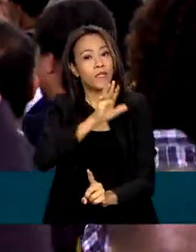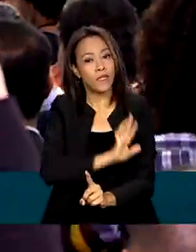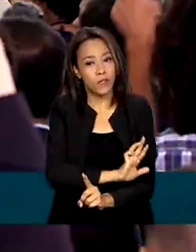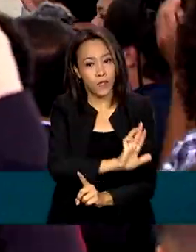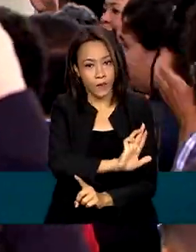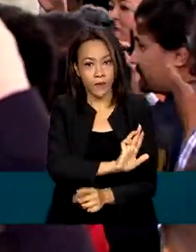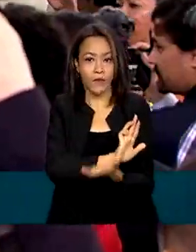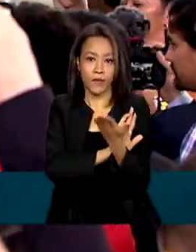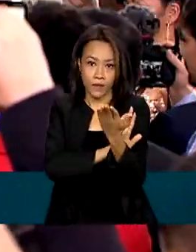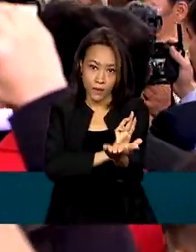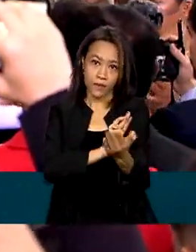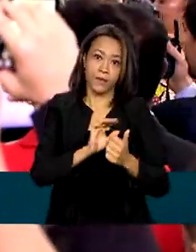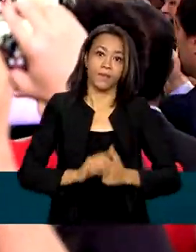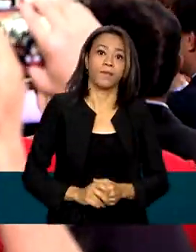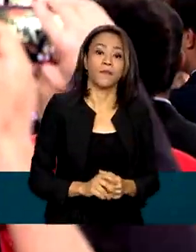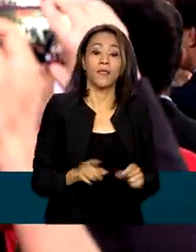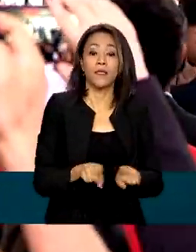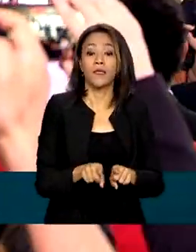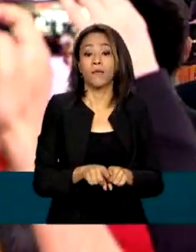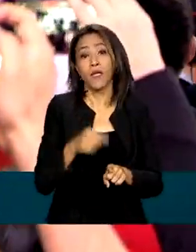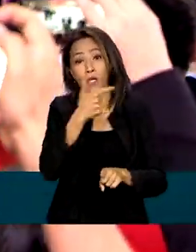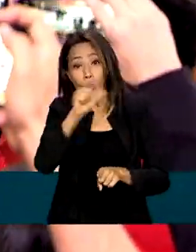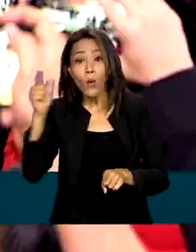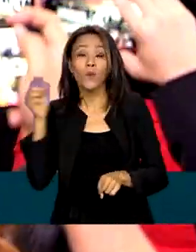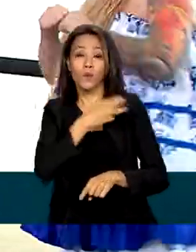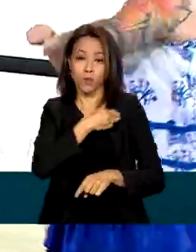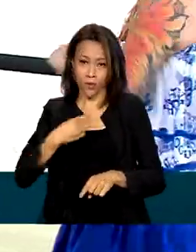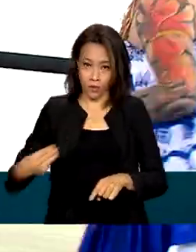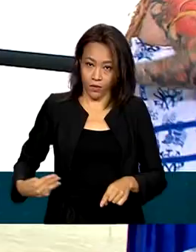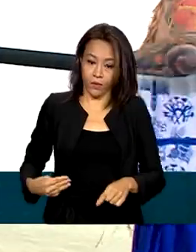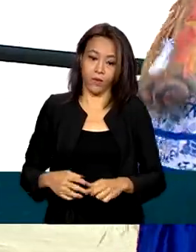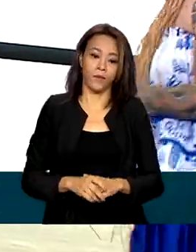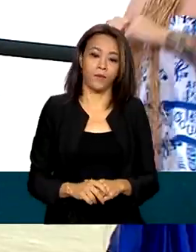Luiz Inácio Lula da Silva e outros ministros.